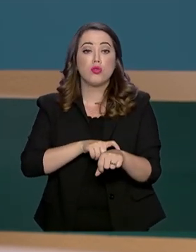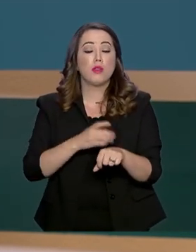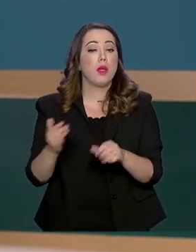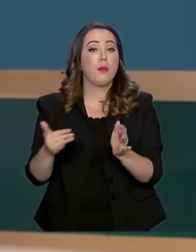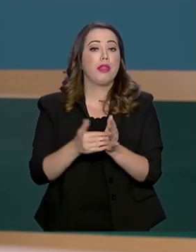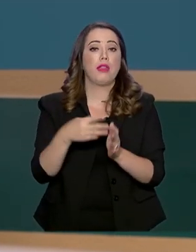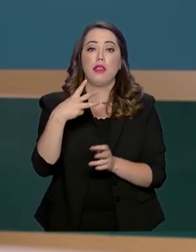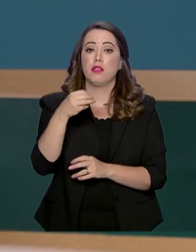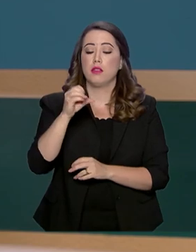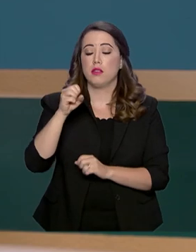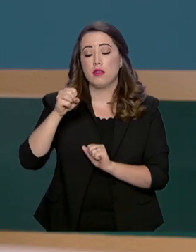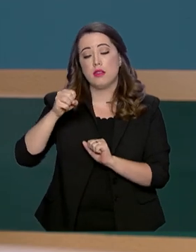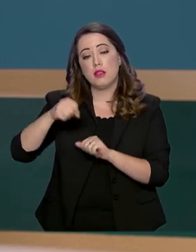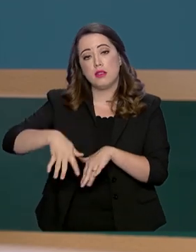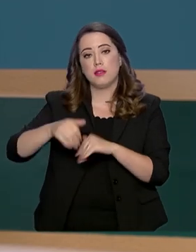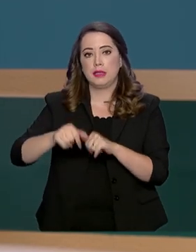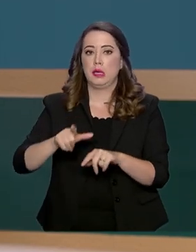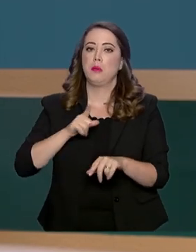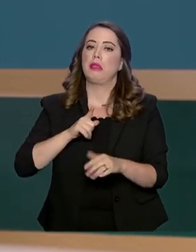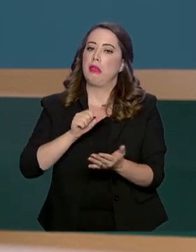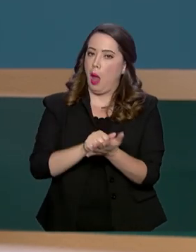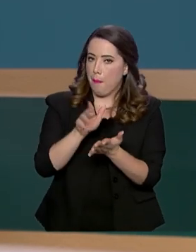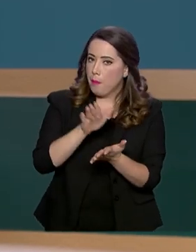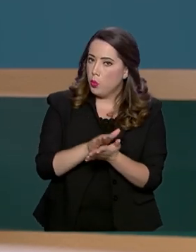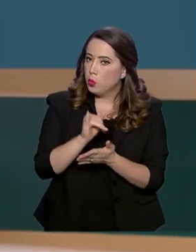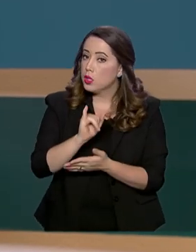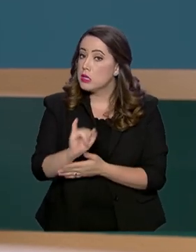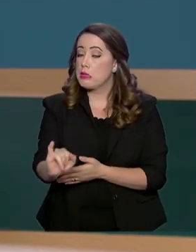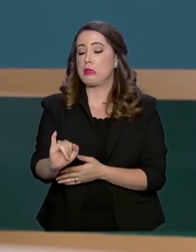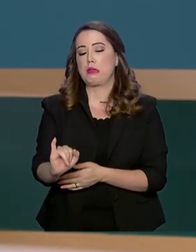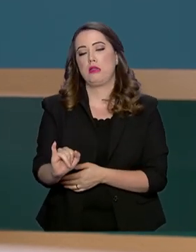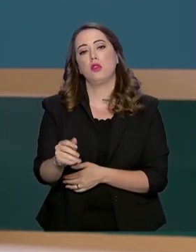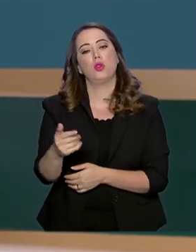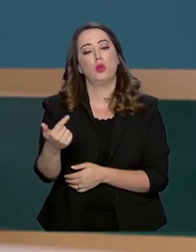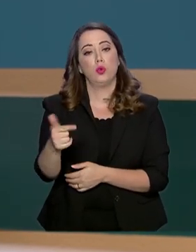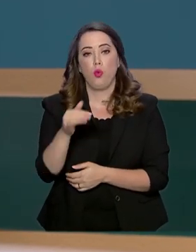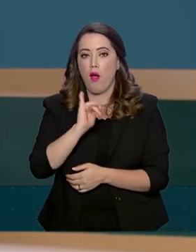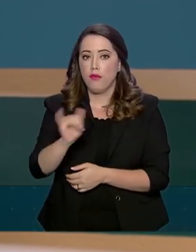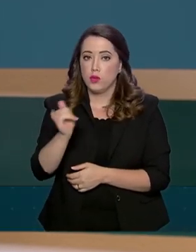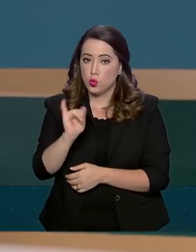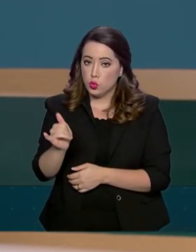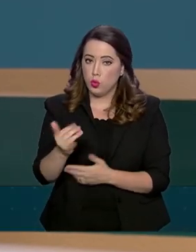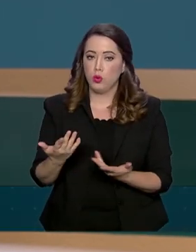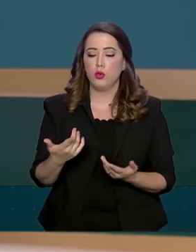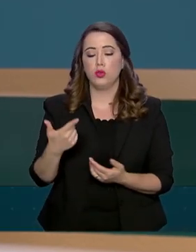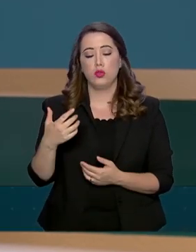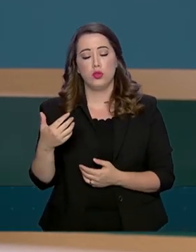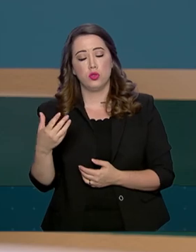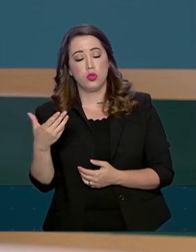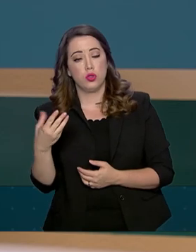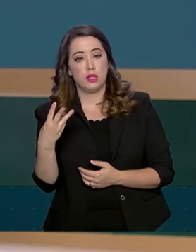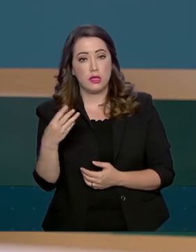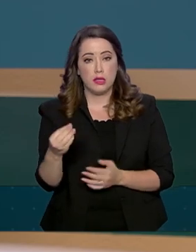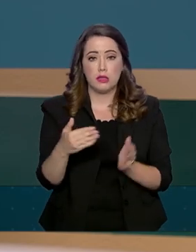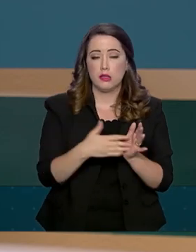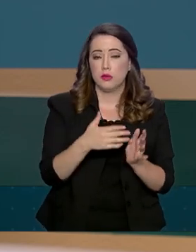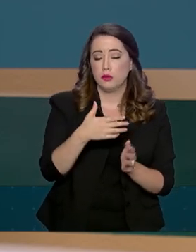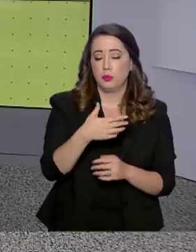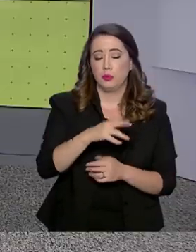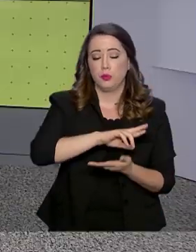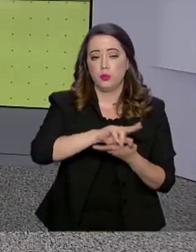A multa para quem não declarou o ITR varia de 1 a 20% do imposto devido. Outras informações no site da